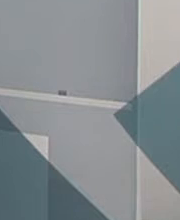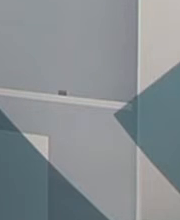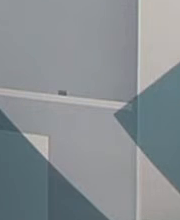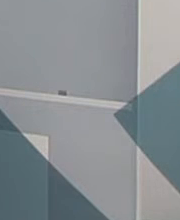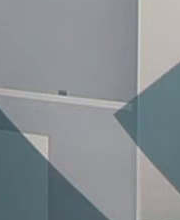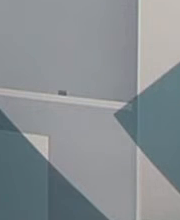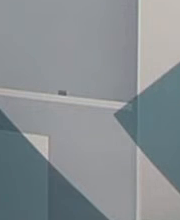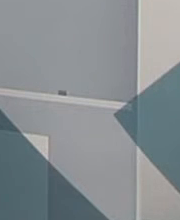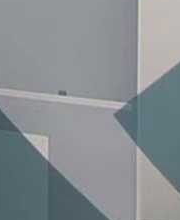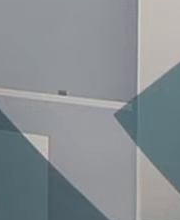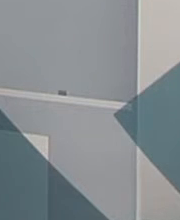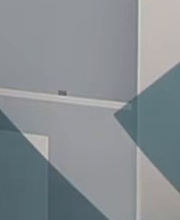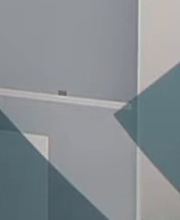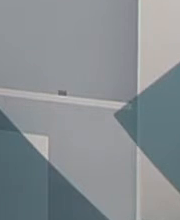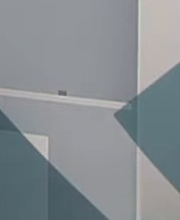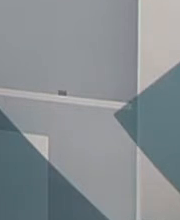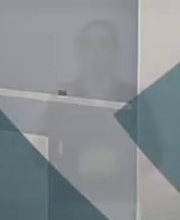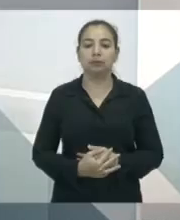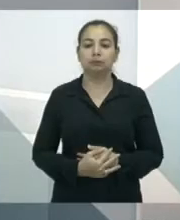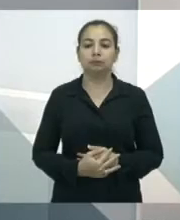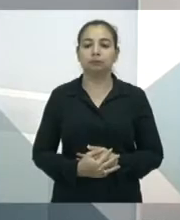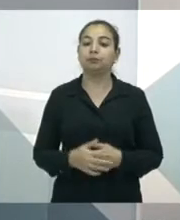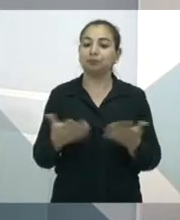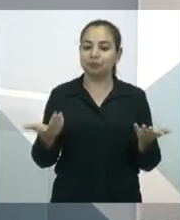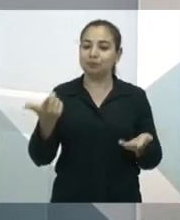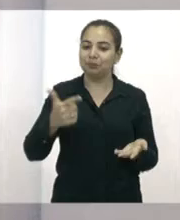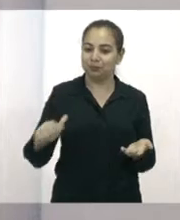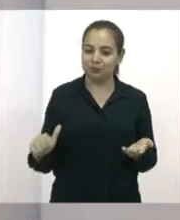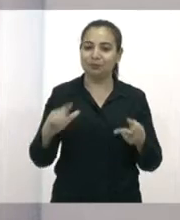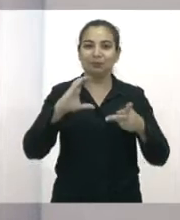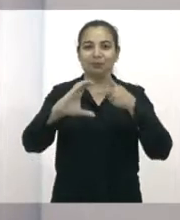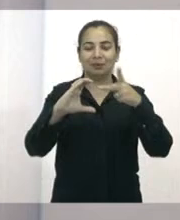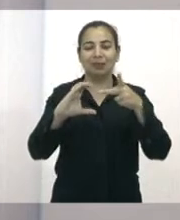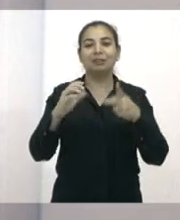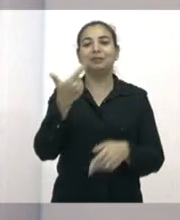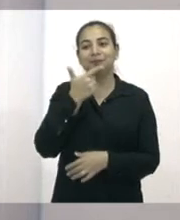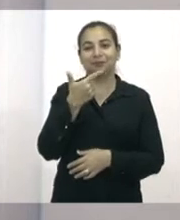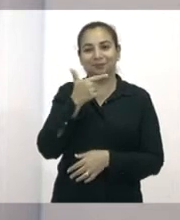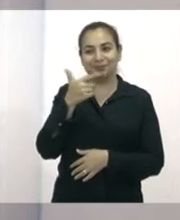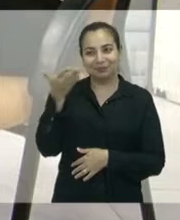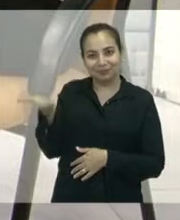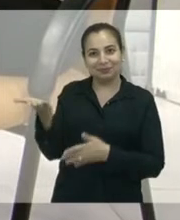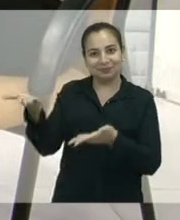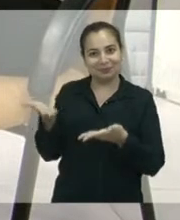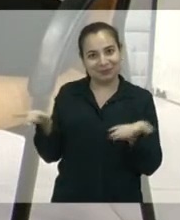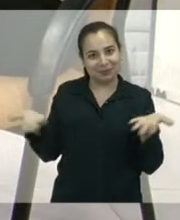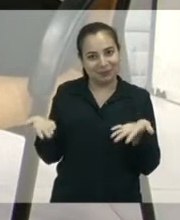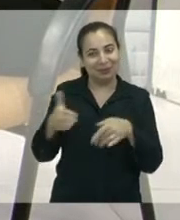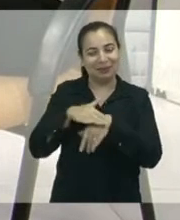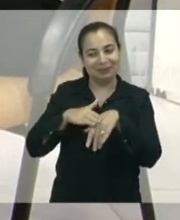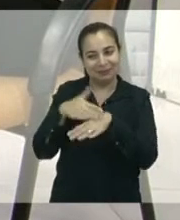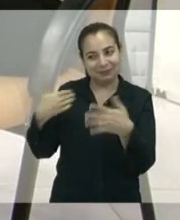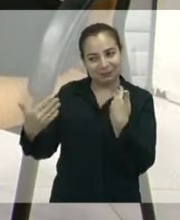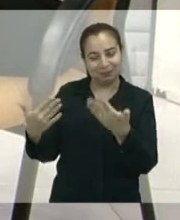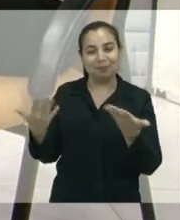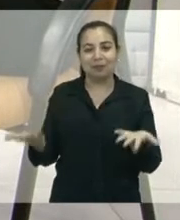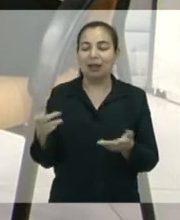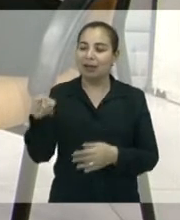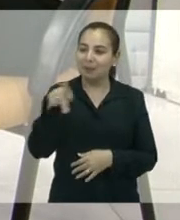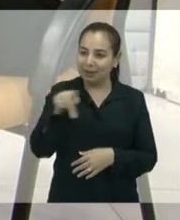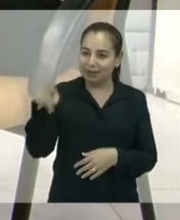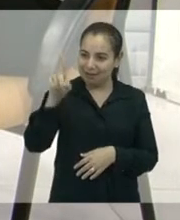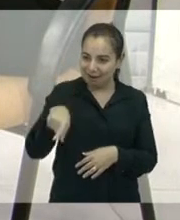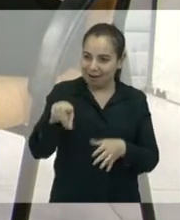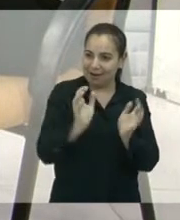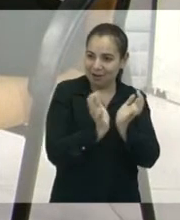Estamos de volta com o programa Plenário da Cidade. Hoje eu converso com a vereadora do PT, Larissa Gaspar. Vereadora, a senhora é presidente da Comissão